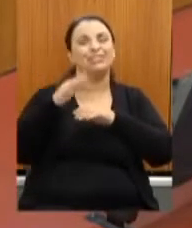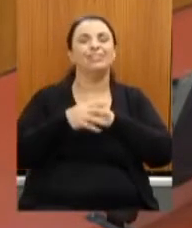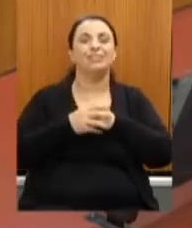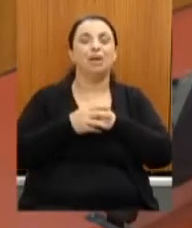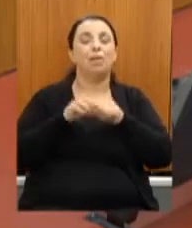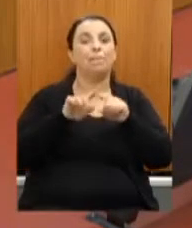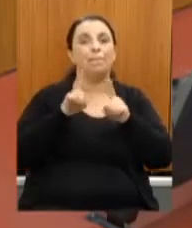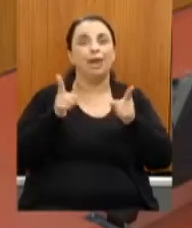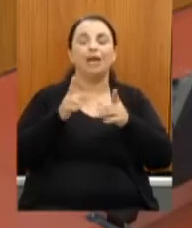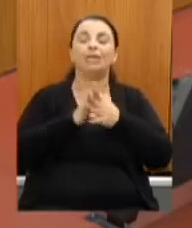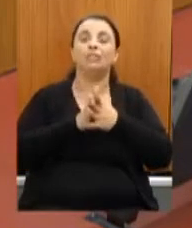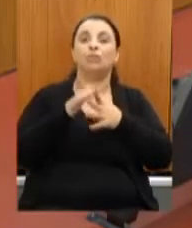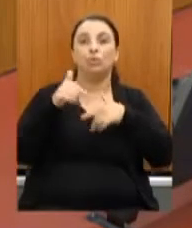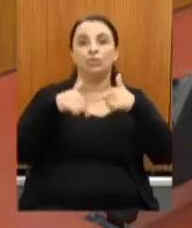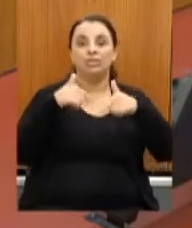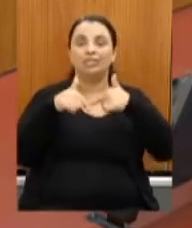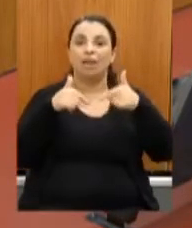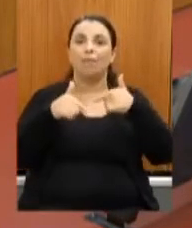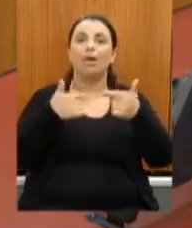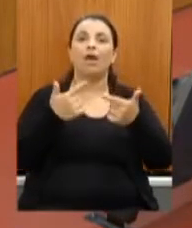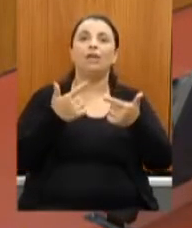mas como os trabalhos foram